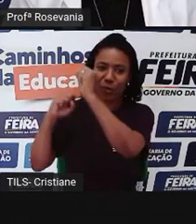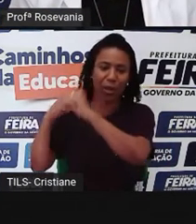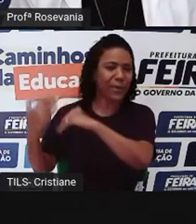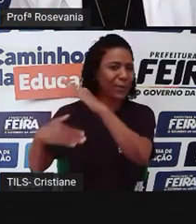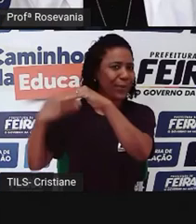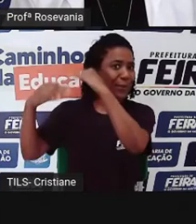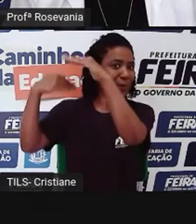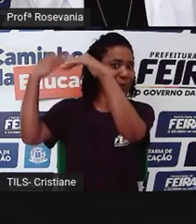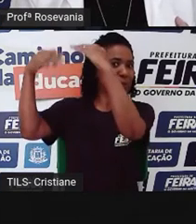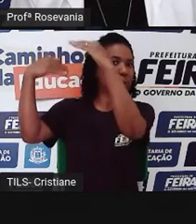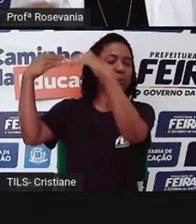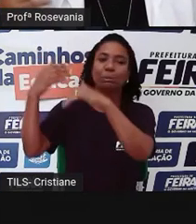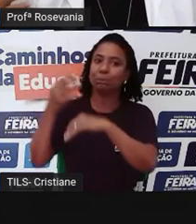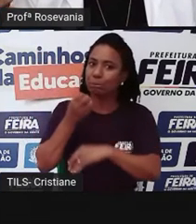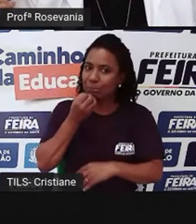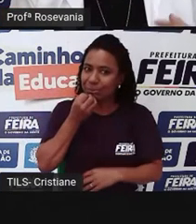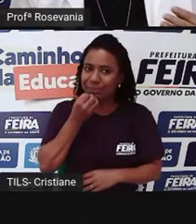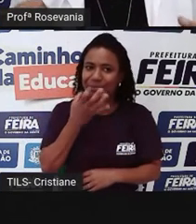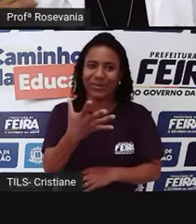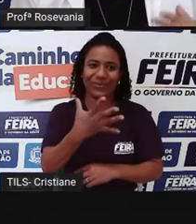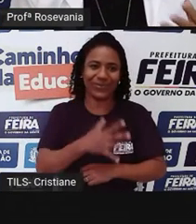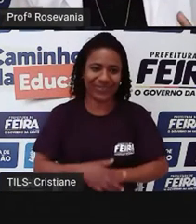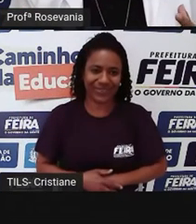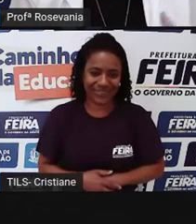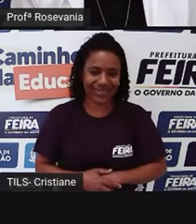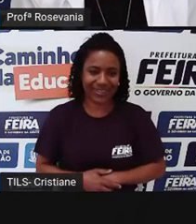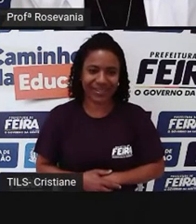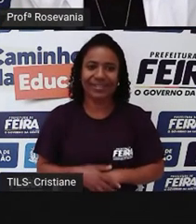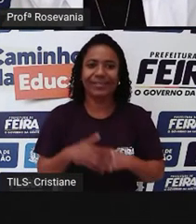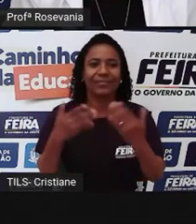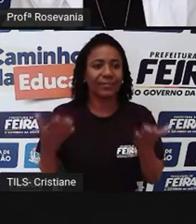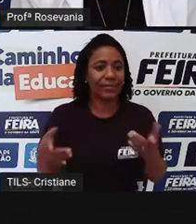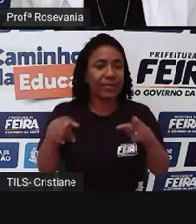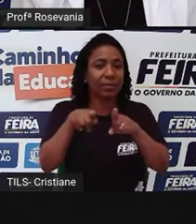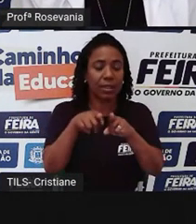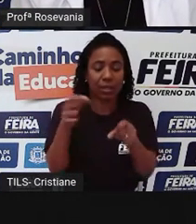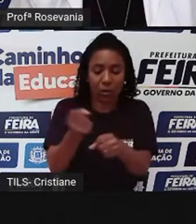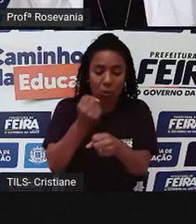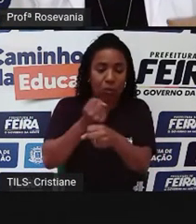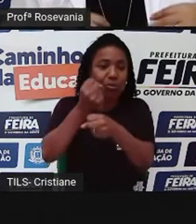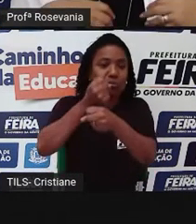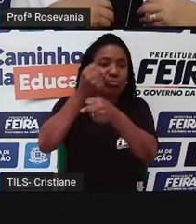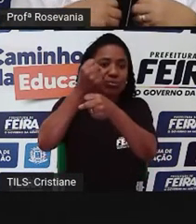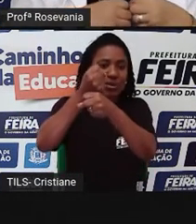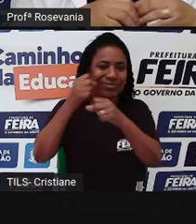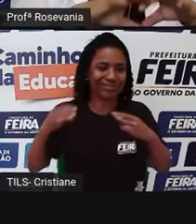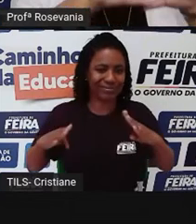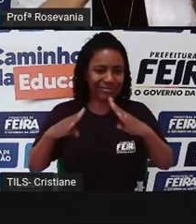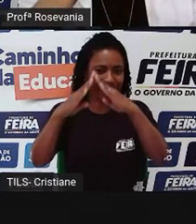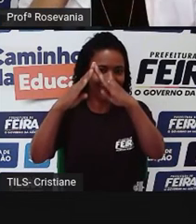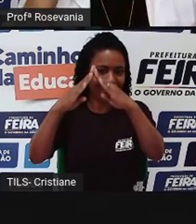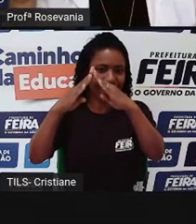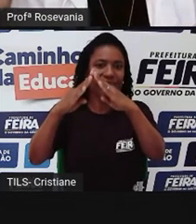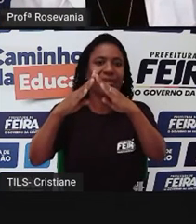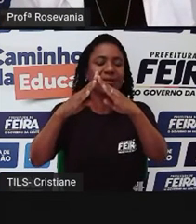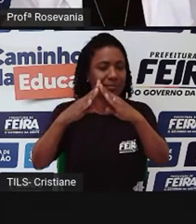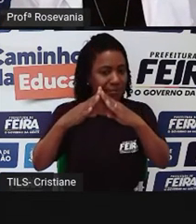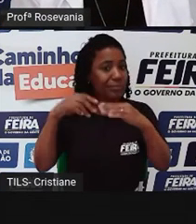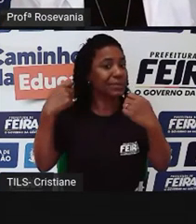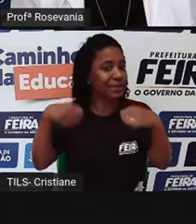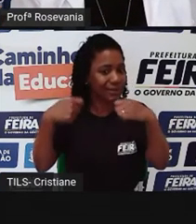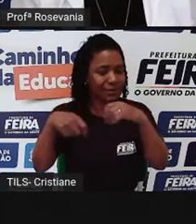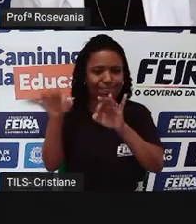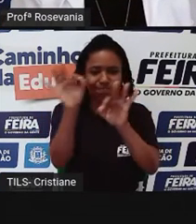deslanchar. Até nesse setor, né, no ramo da construção civil, se não fosse ali montar aquele,